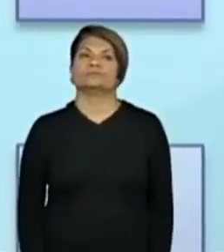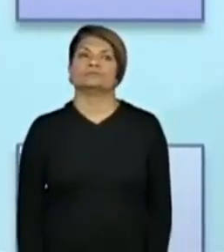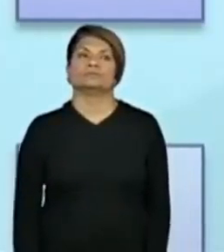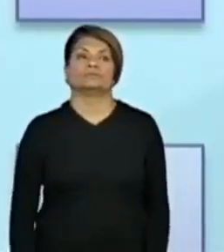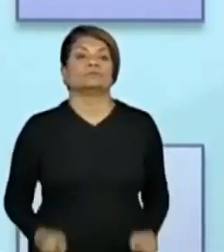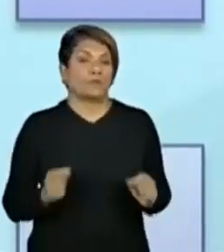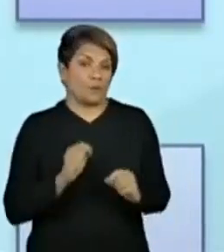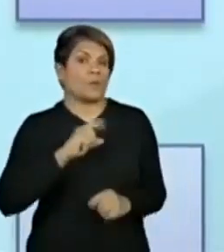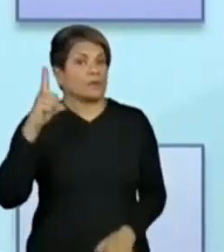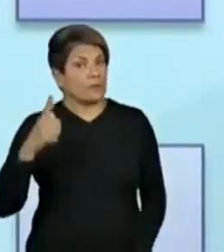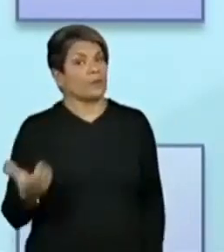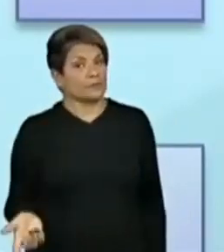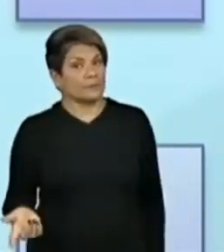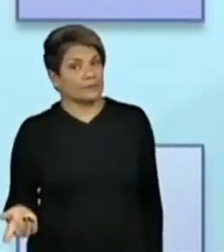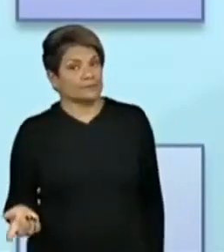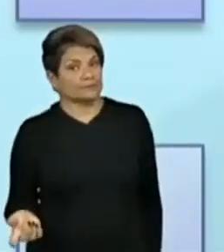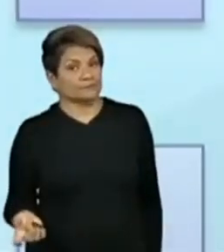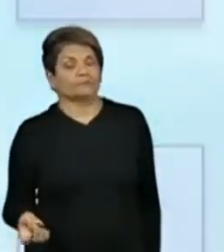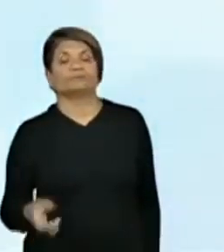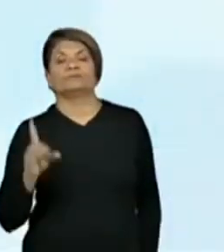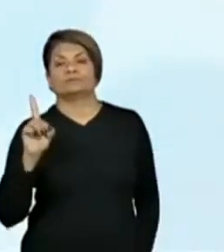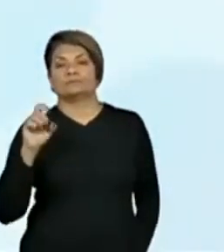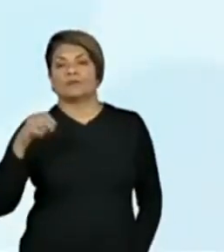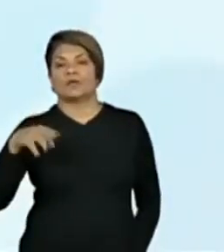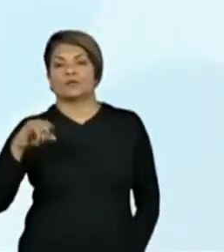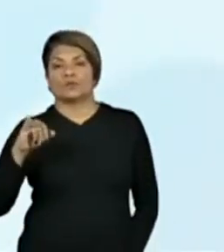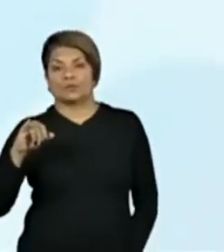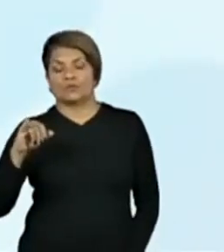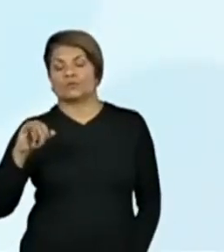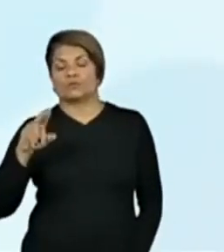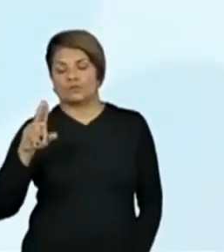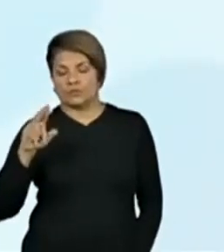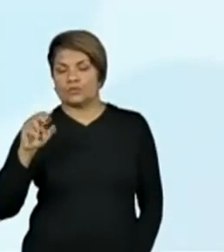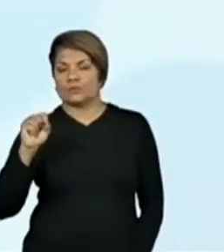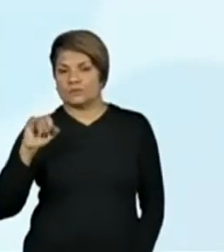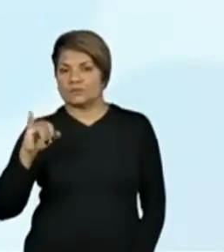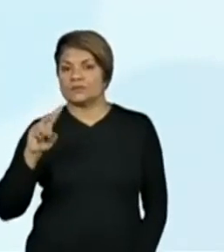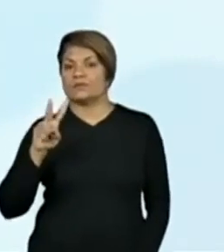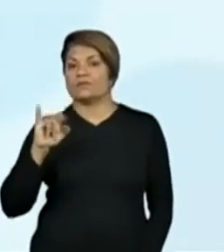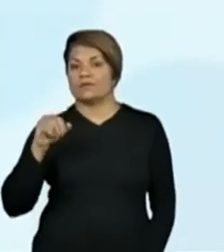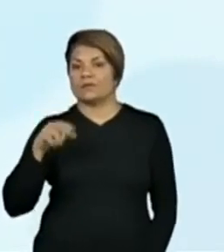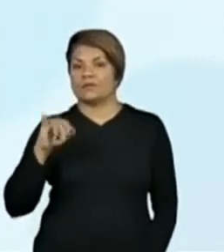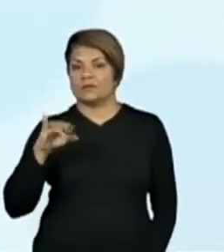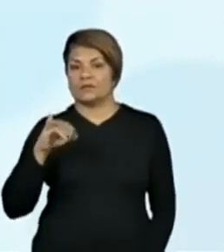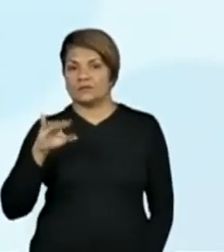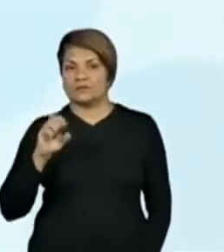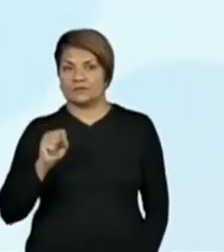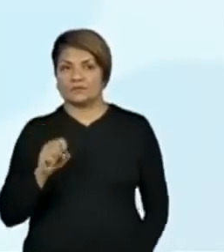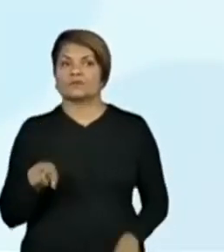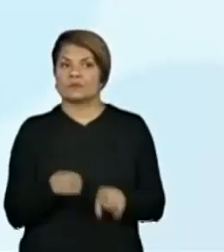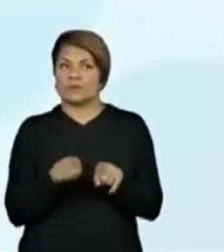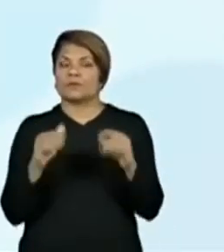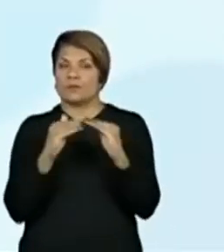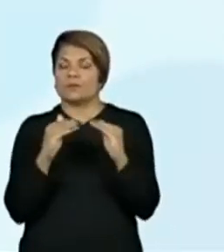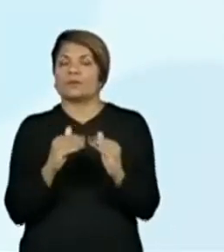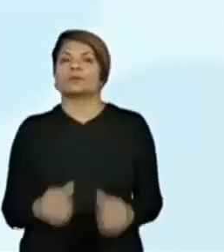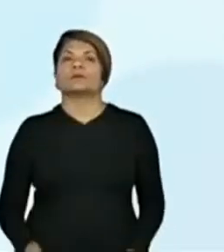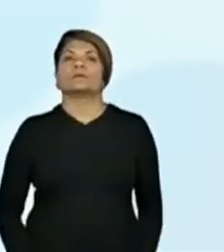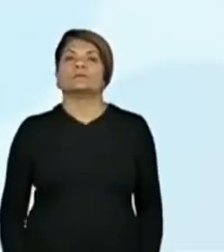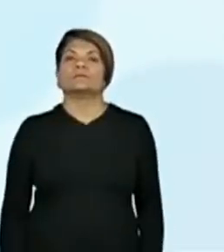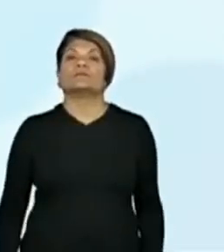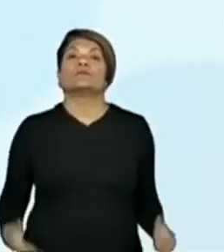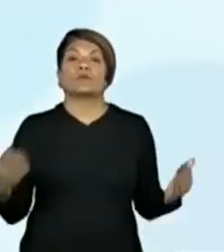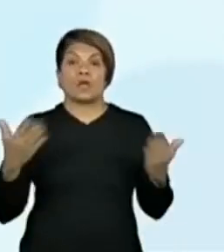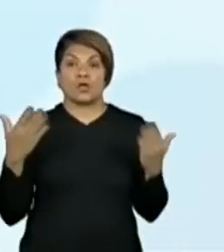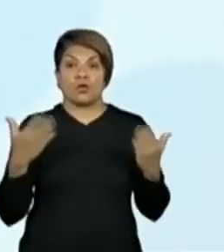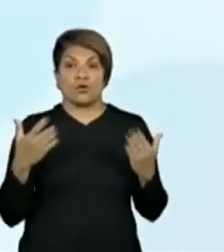Que é o maior, né, gente? Isso. A Tanuzi concorda com você. E o Vinícius também. Agora, vocês vão colocar... Mas,